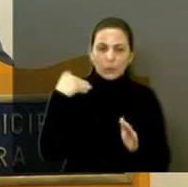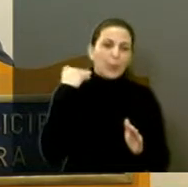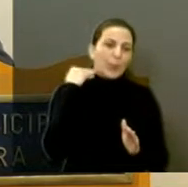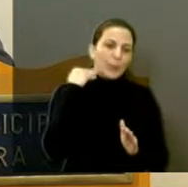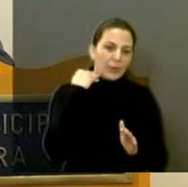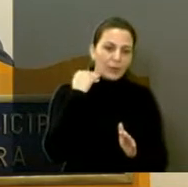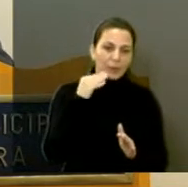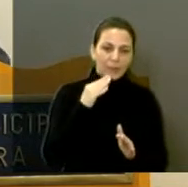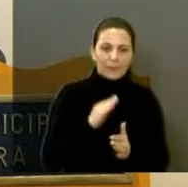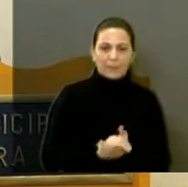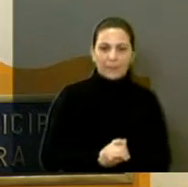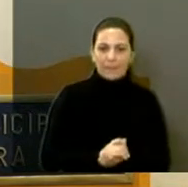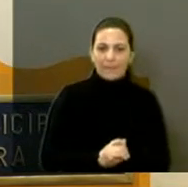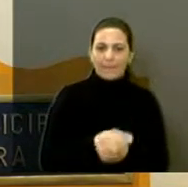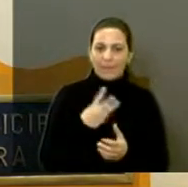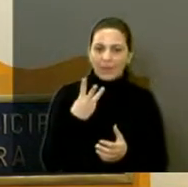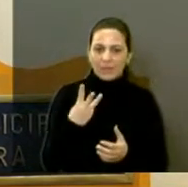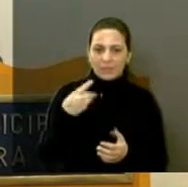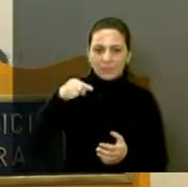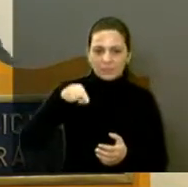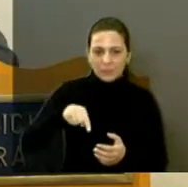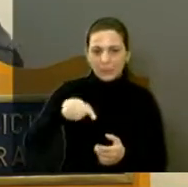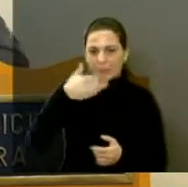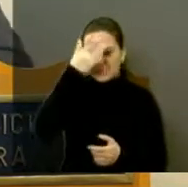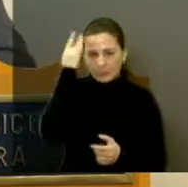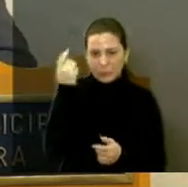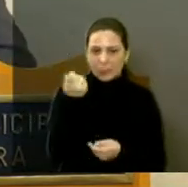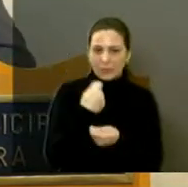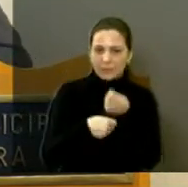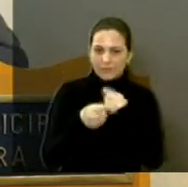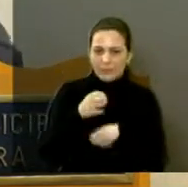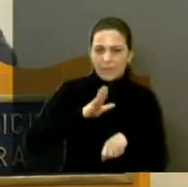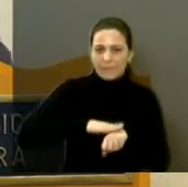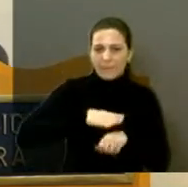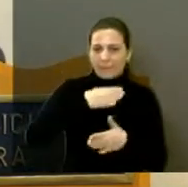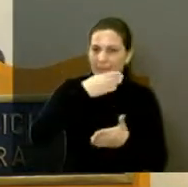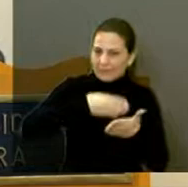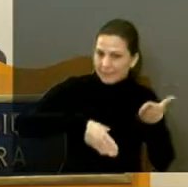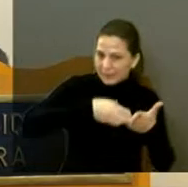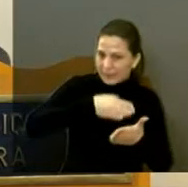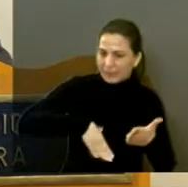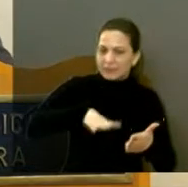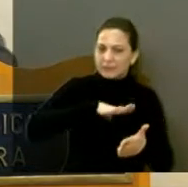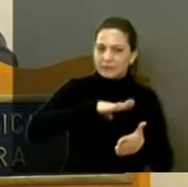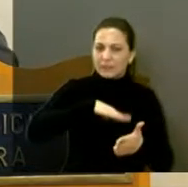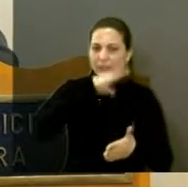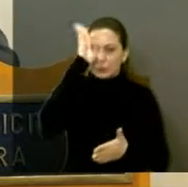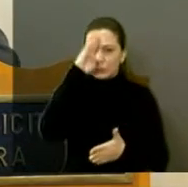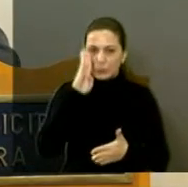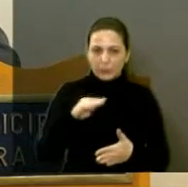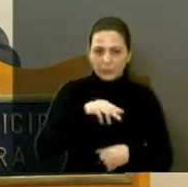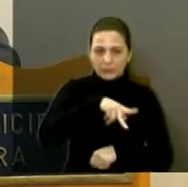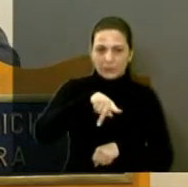Acontece que cerca de 3 mil gestores, mais da metade dos municípios do Brasil,